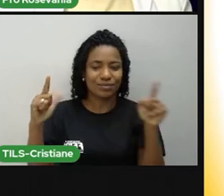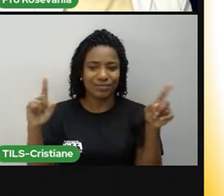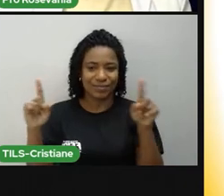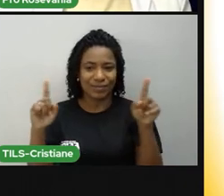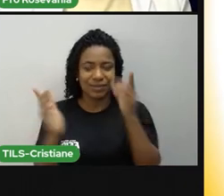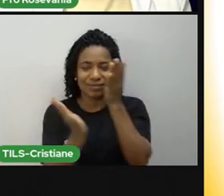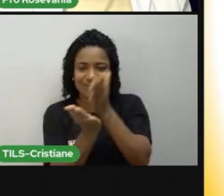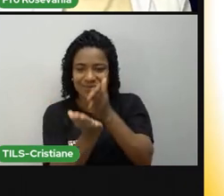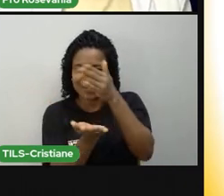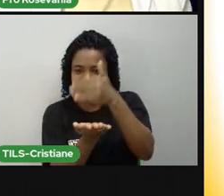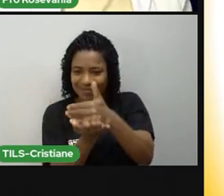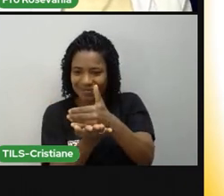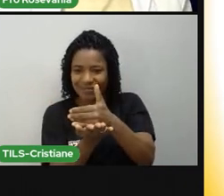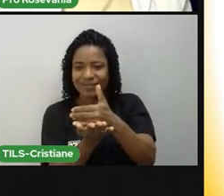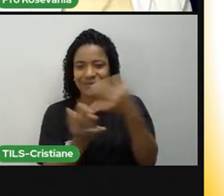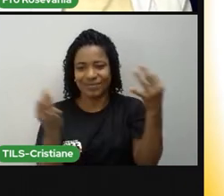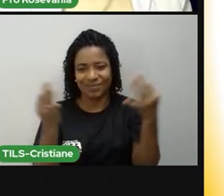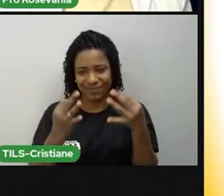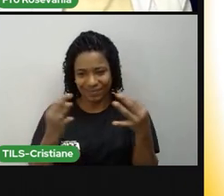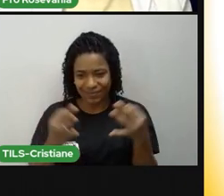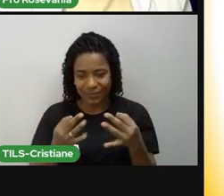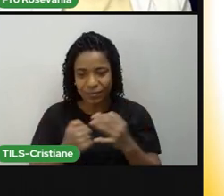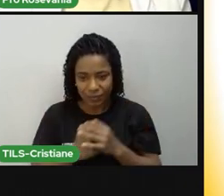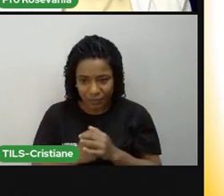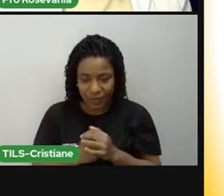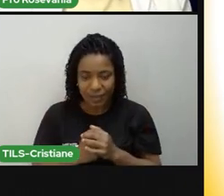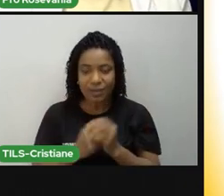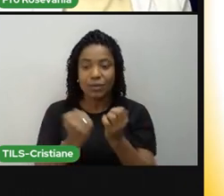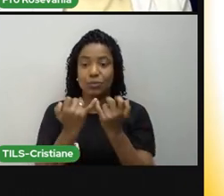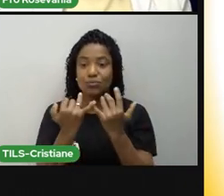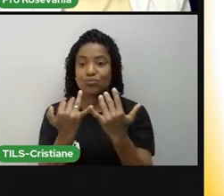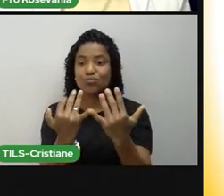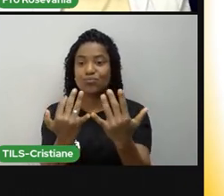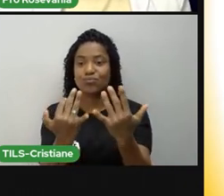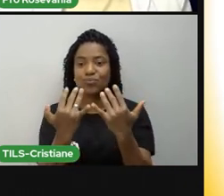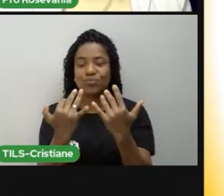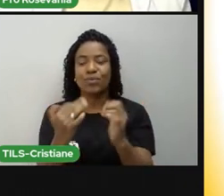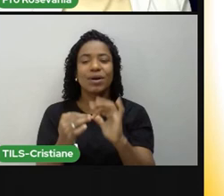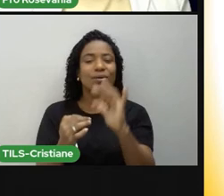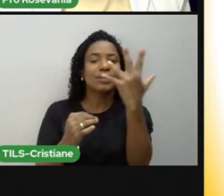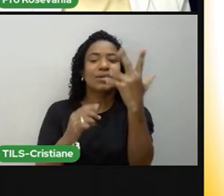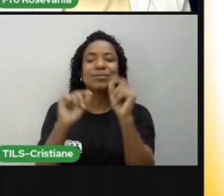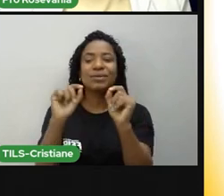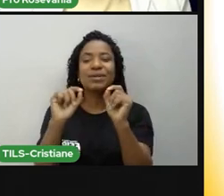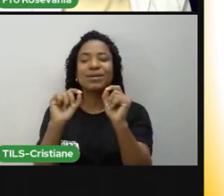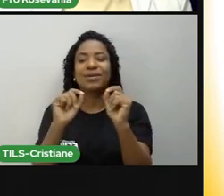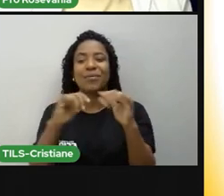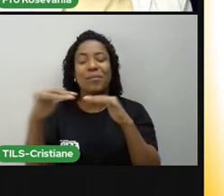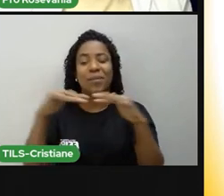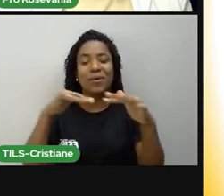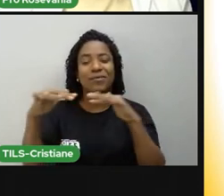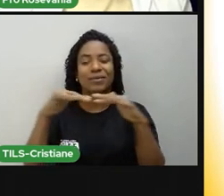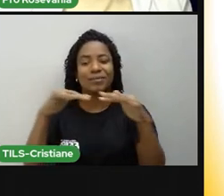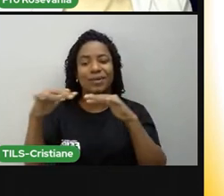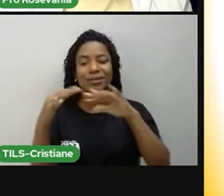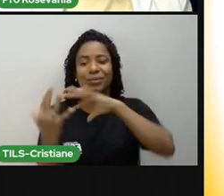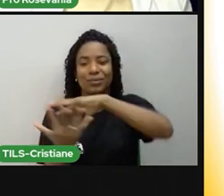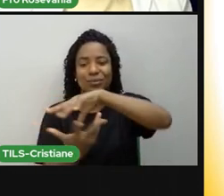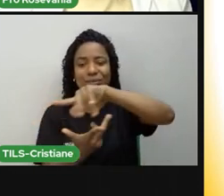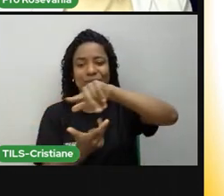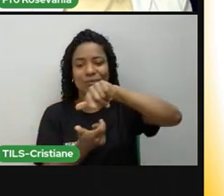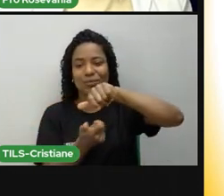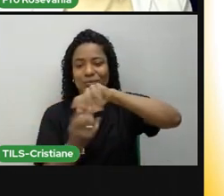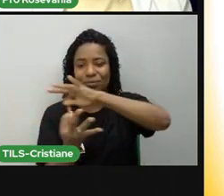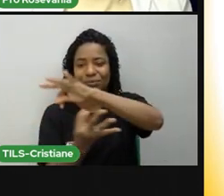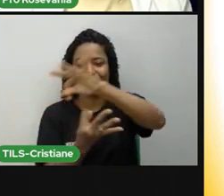estações que a gente vai observar aí. E ela ocorre justamente por causa desse movimento de translação da Terra, que é esse giro